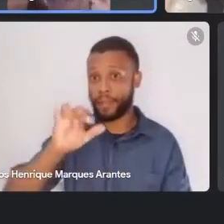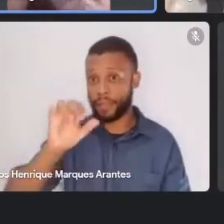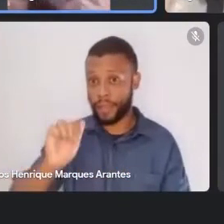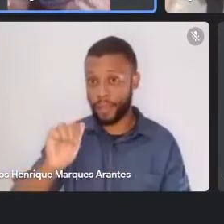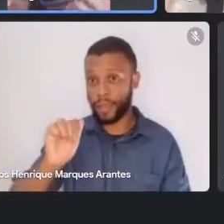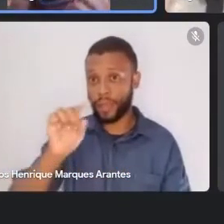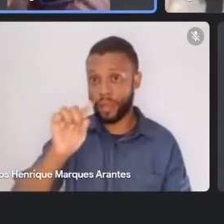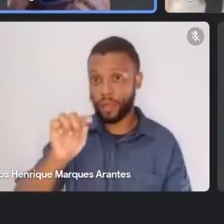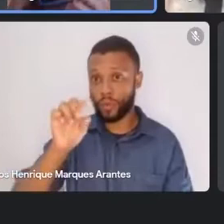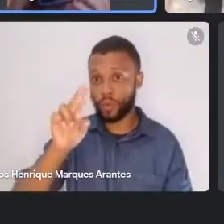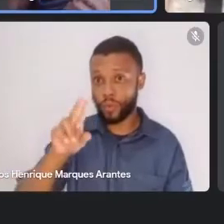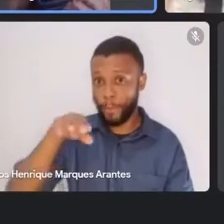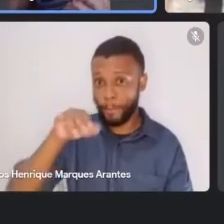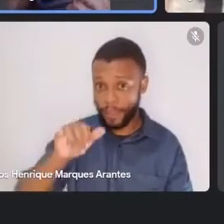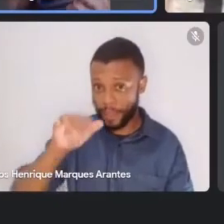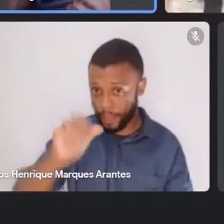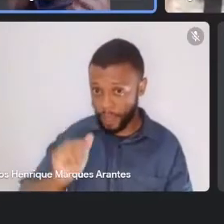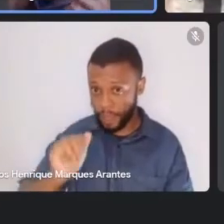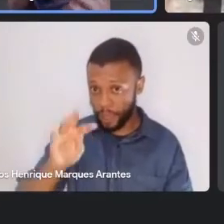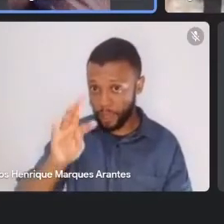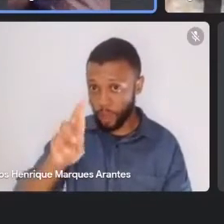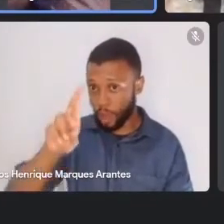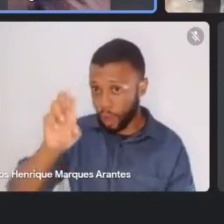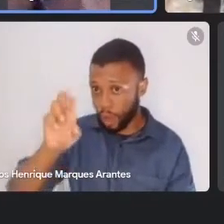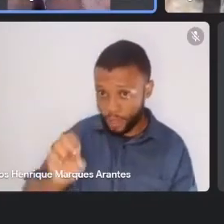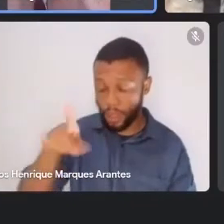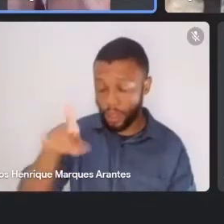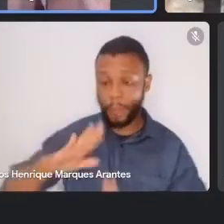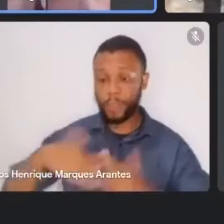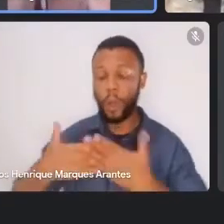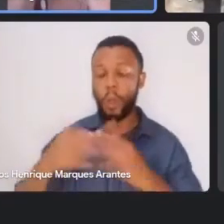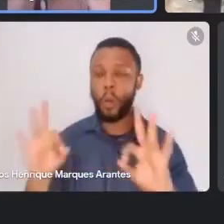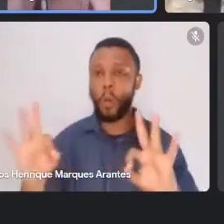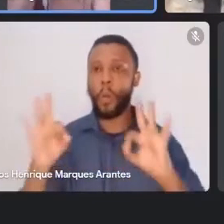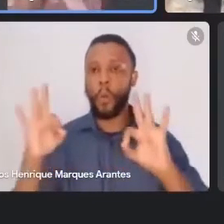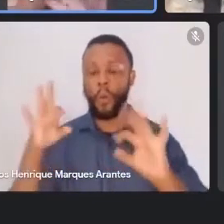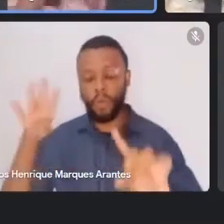a escolona lá, uma super escola, eu comecei a carreira